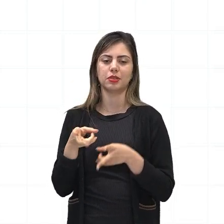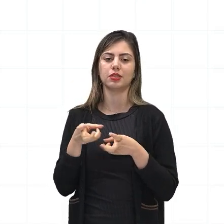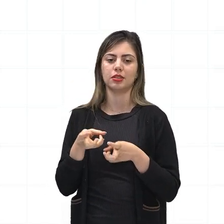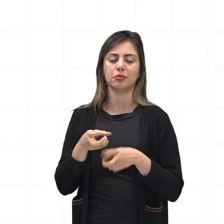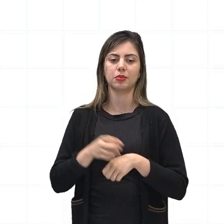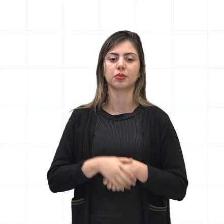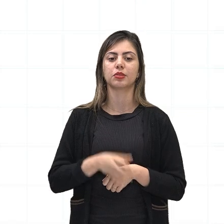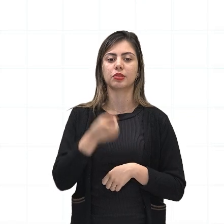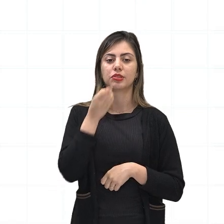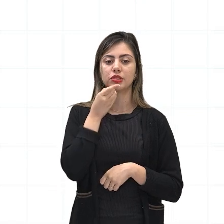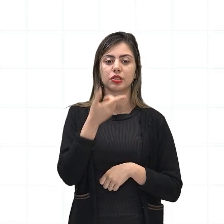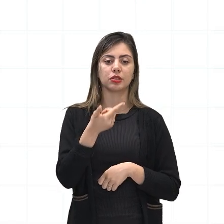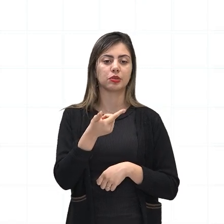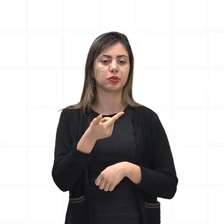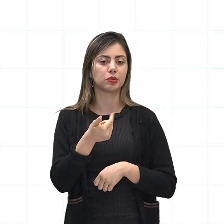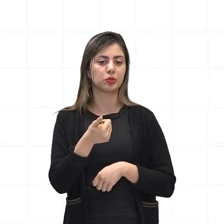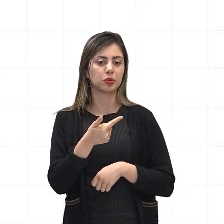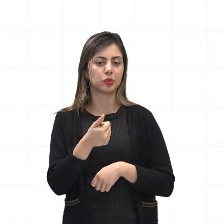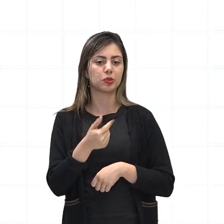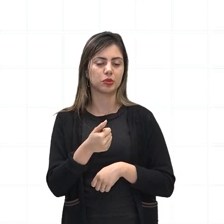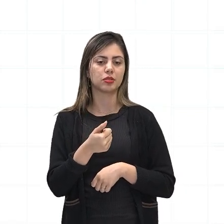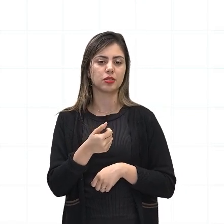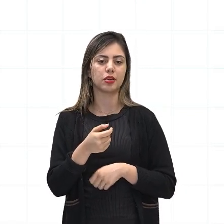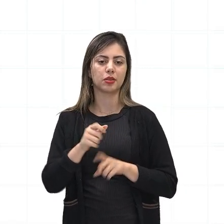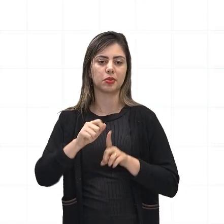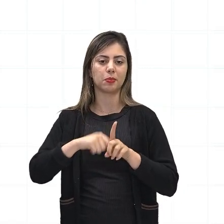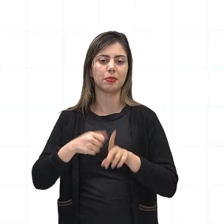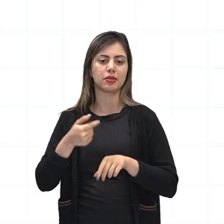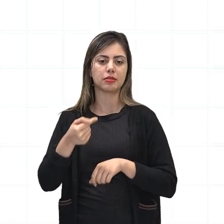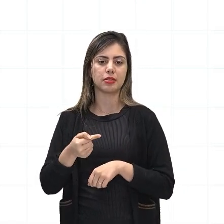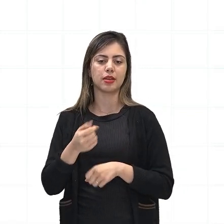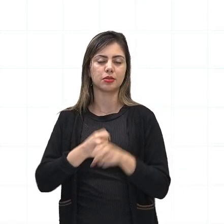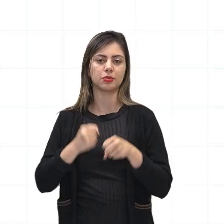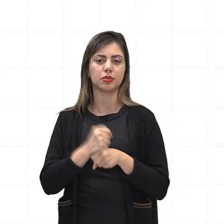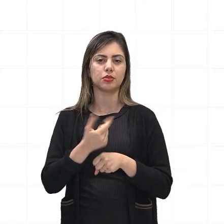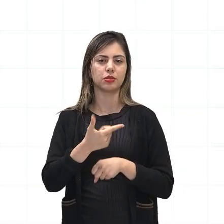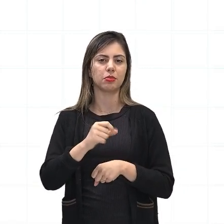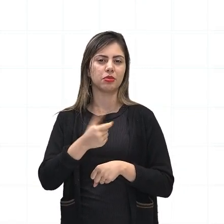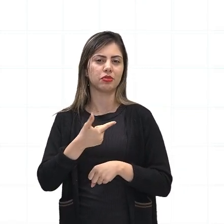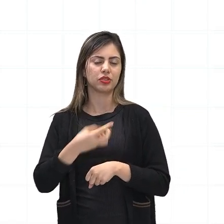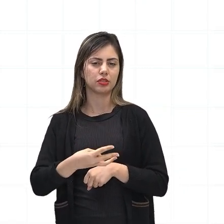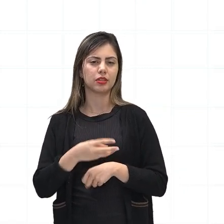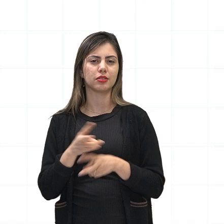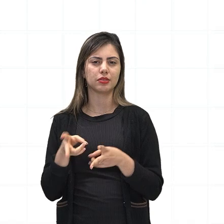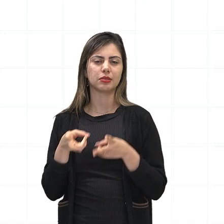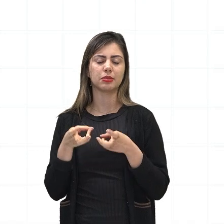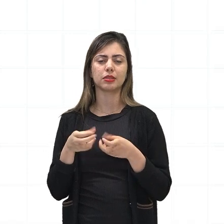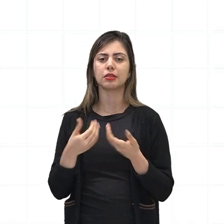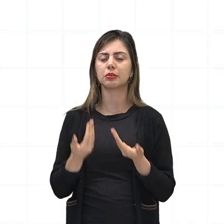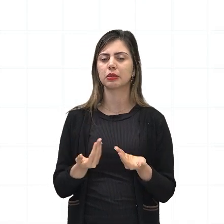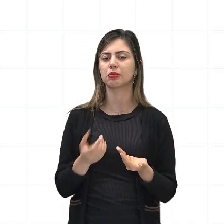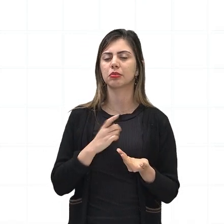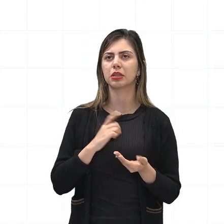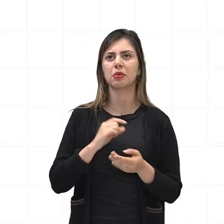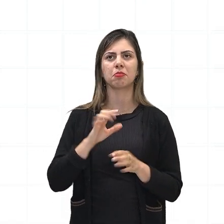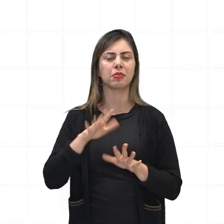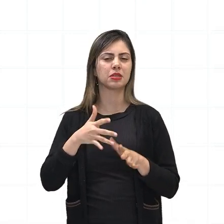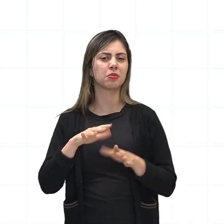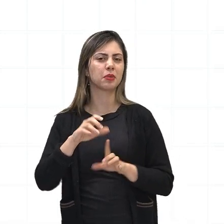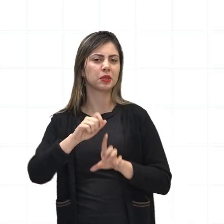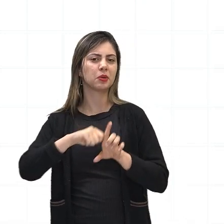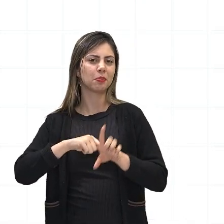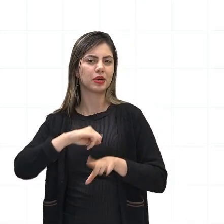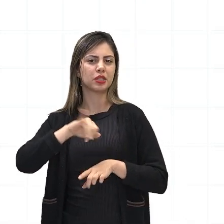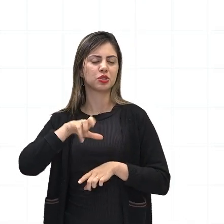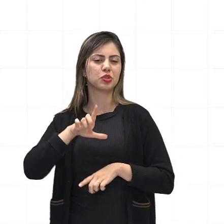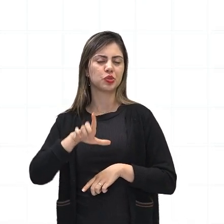tá? Do 7 de 2023. No meio do ano, basicamente, ali, né? Não no final, exatamente, mas ali do mês de julho do ano